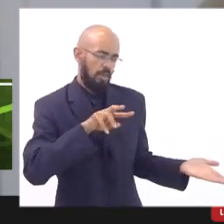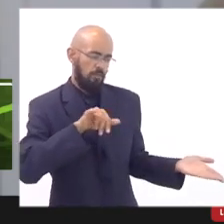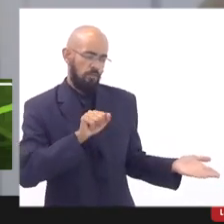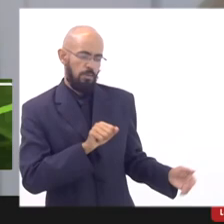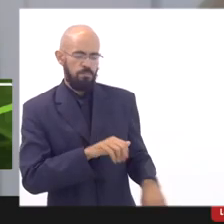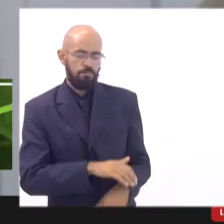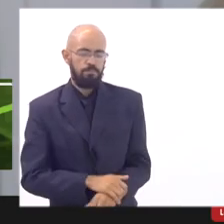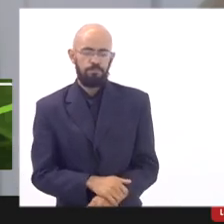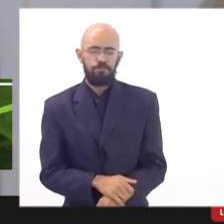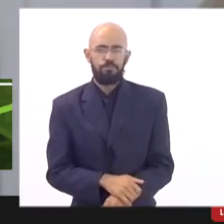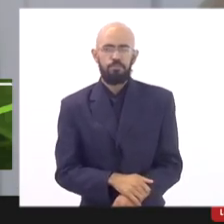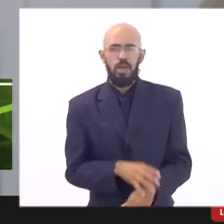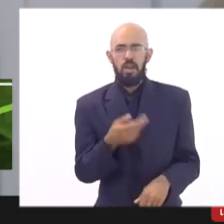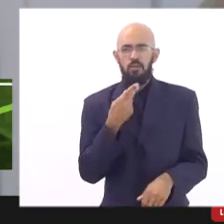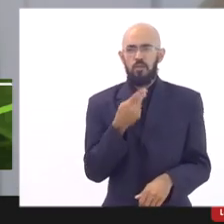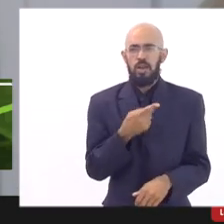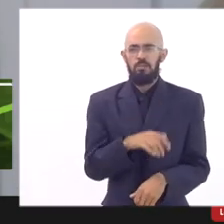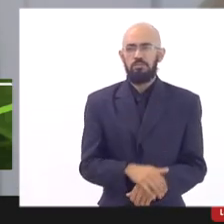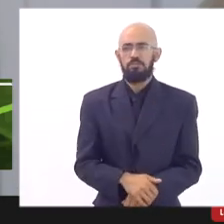passando está falando